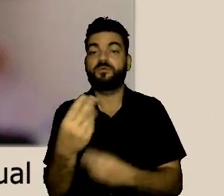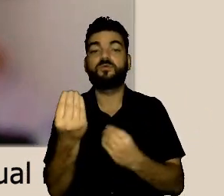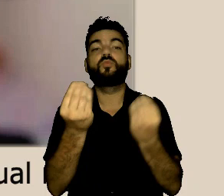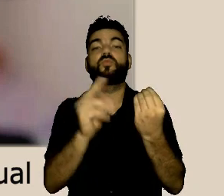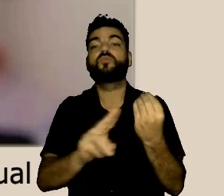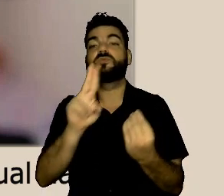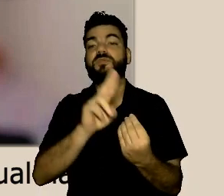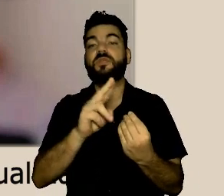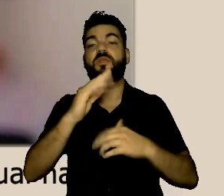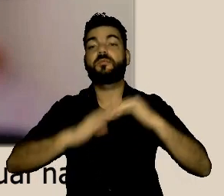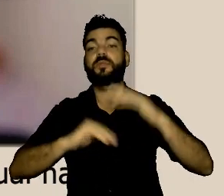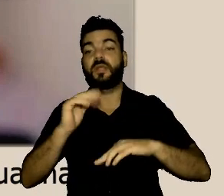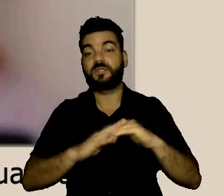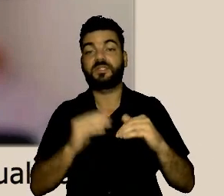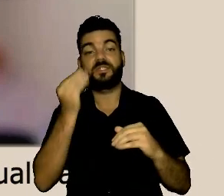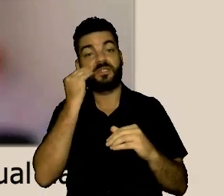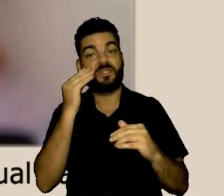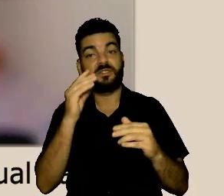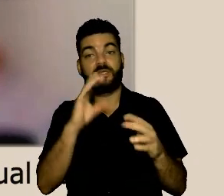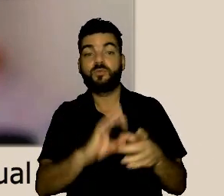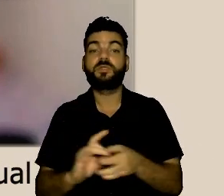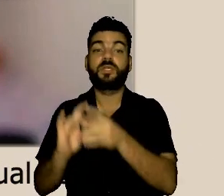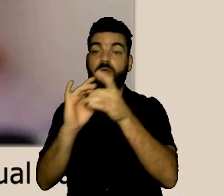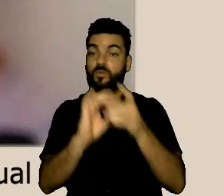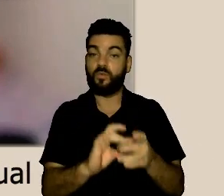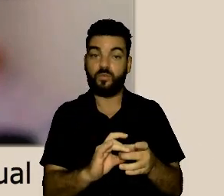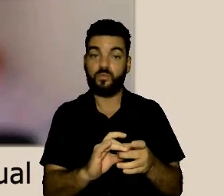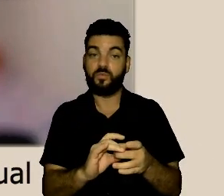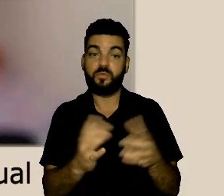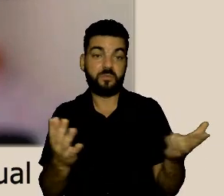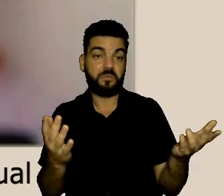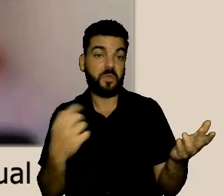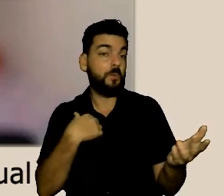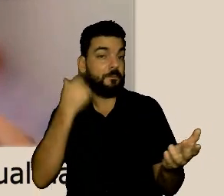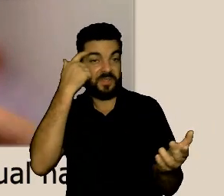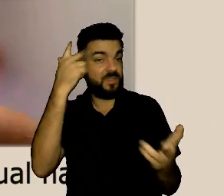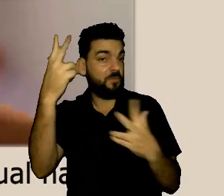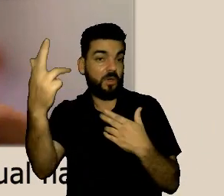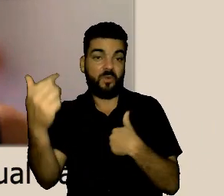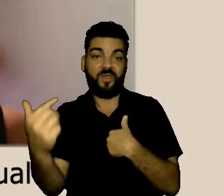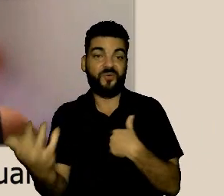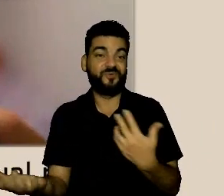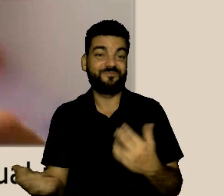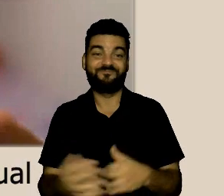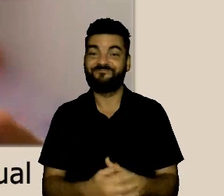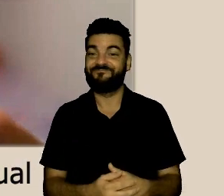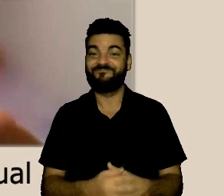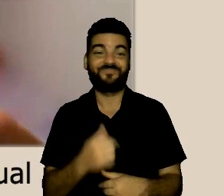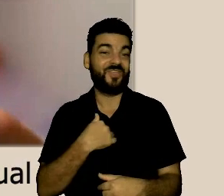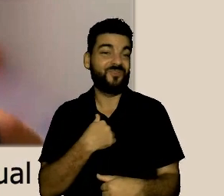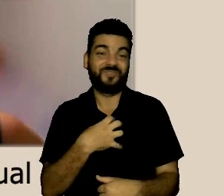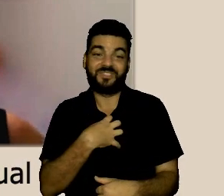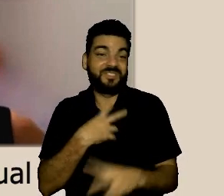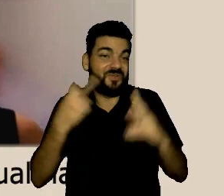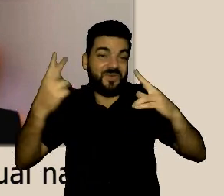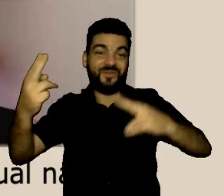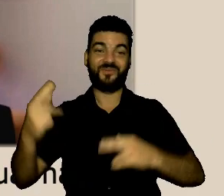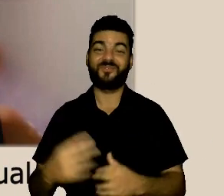institucional a esse respeito e qual a sua opinião acerca da utilização das práticas restaurativas que foi o mesmo